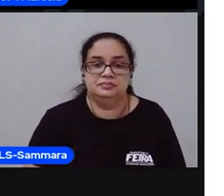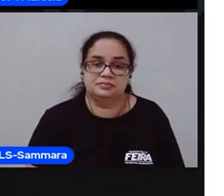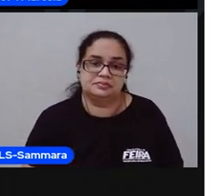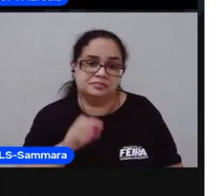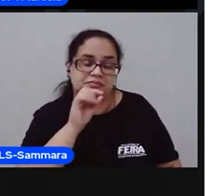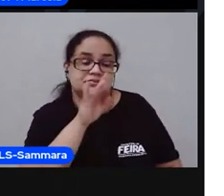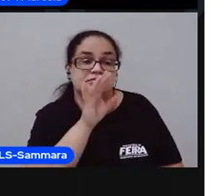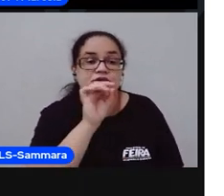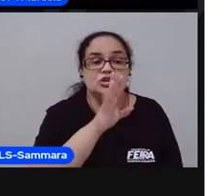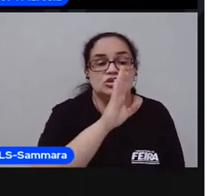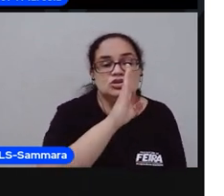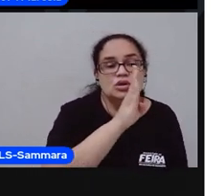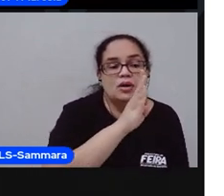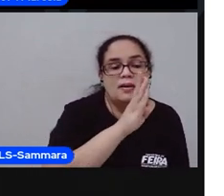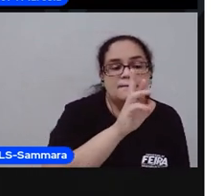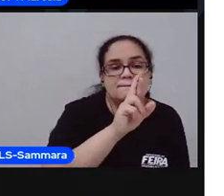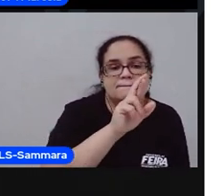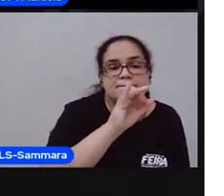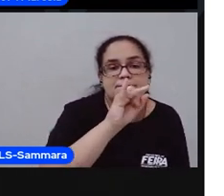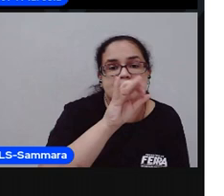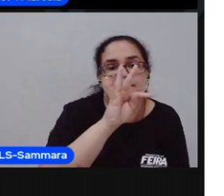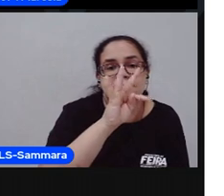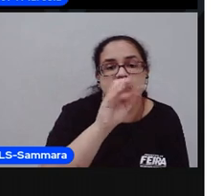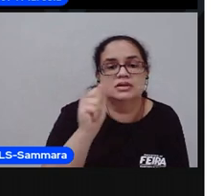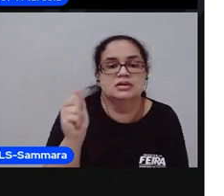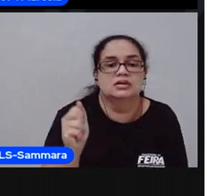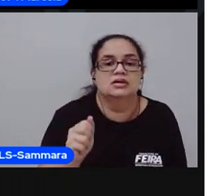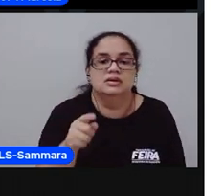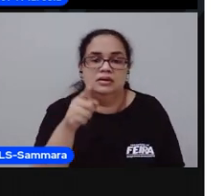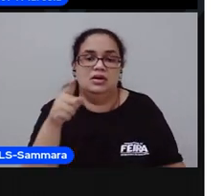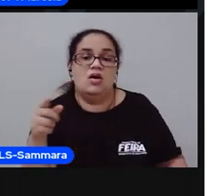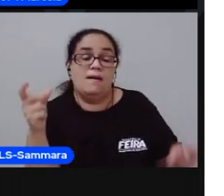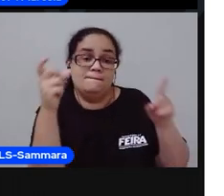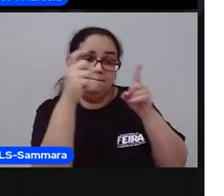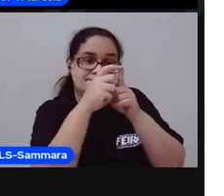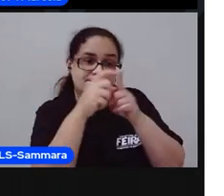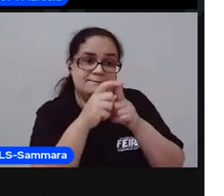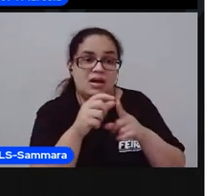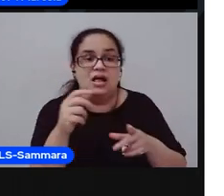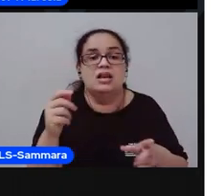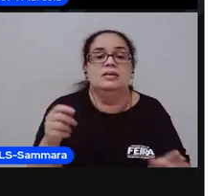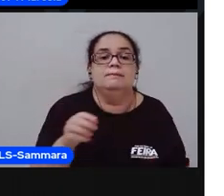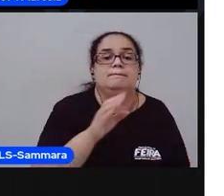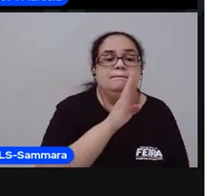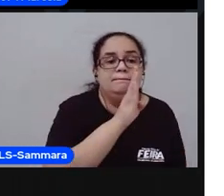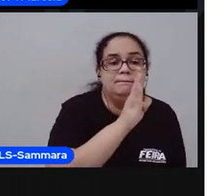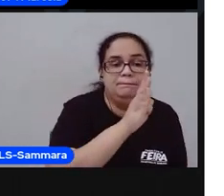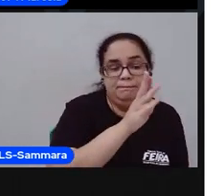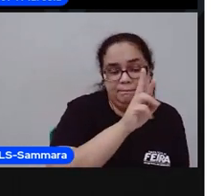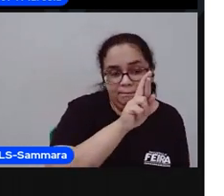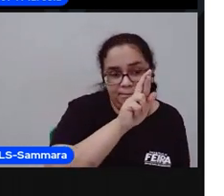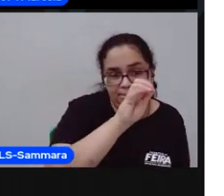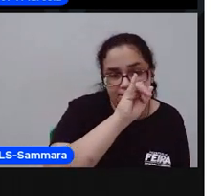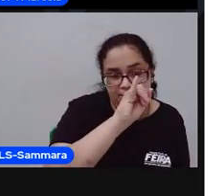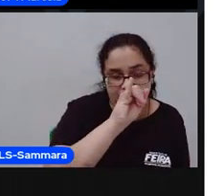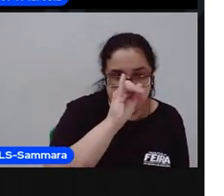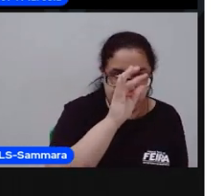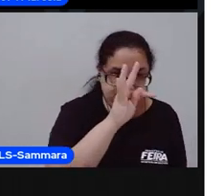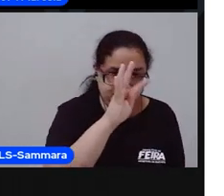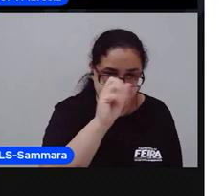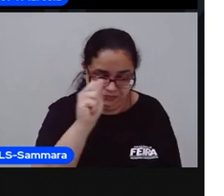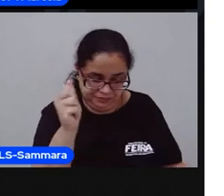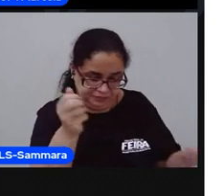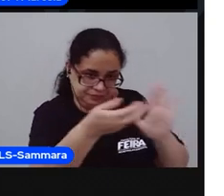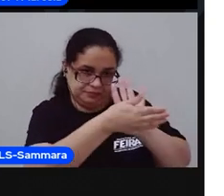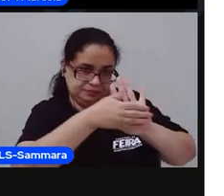só brita. Olha a outra palavra que eu formei. Ó, brita. Retirei o